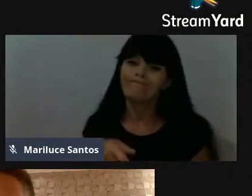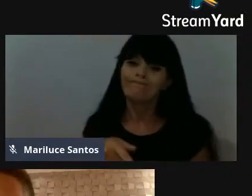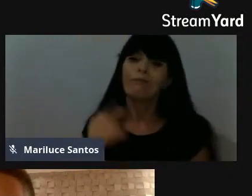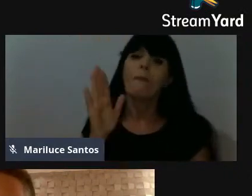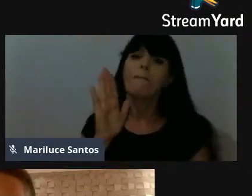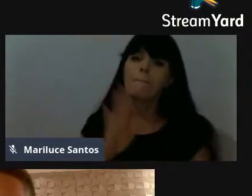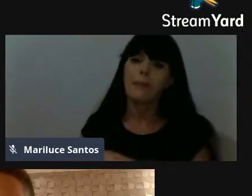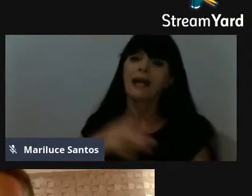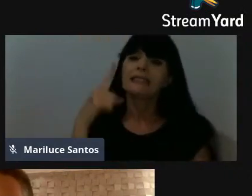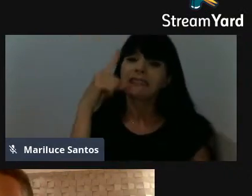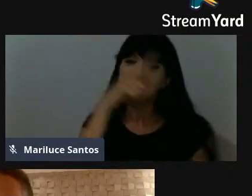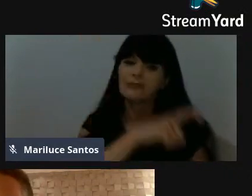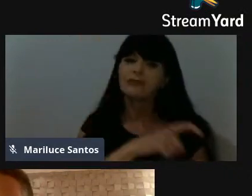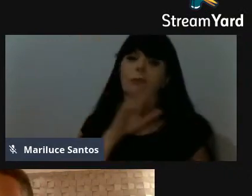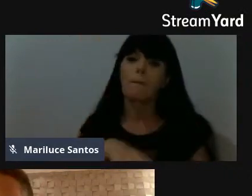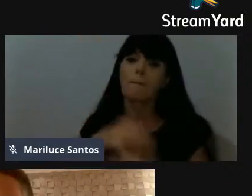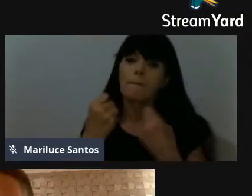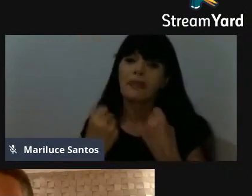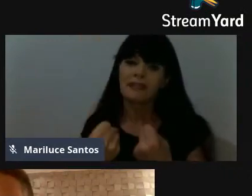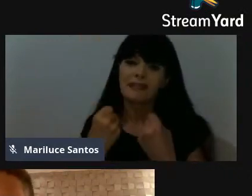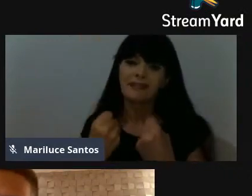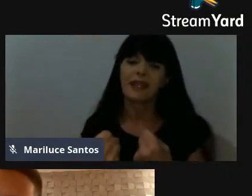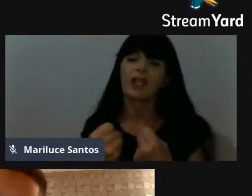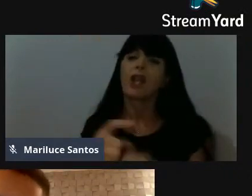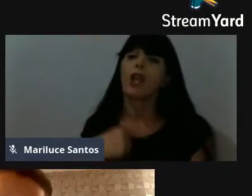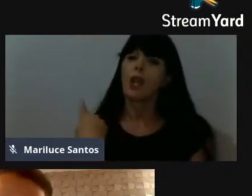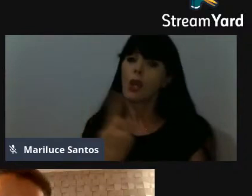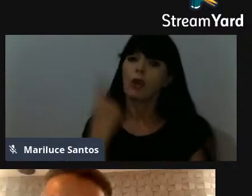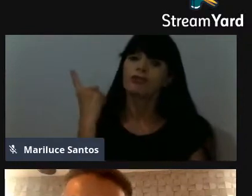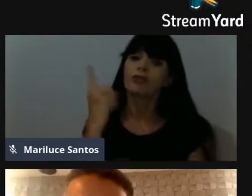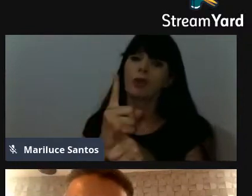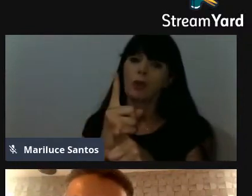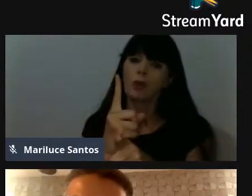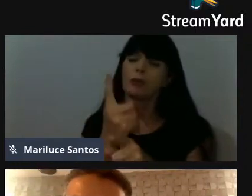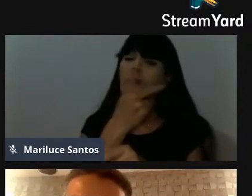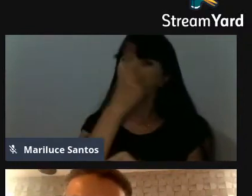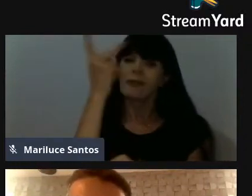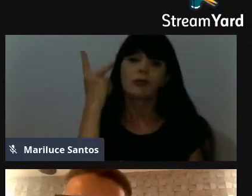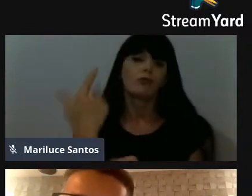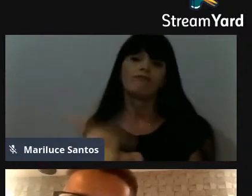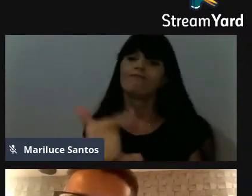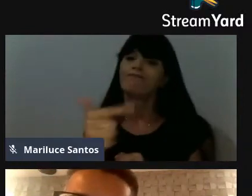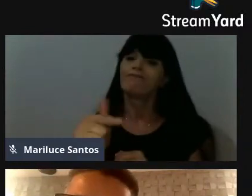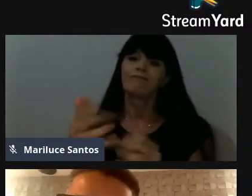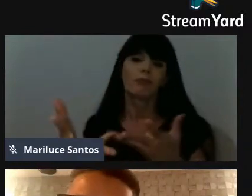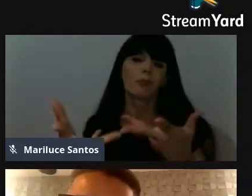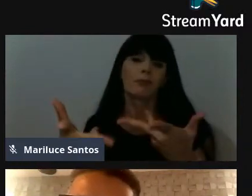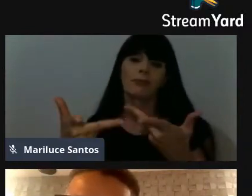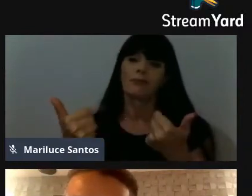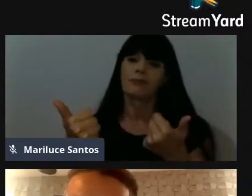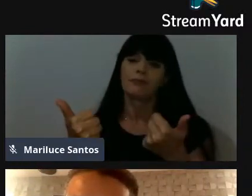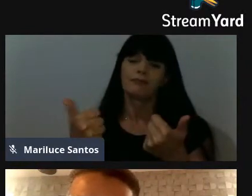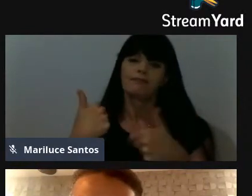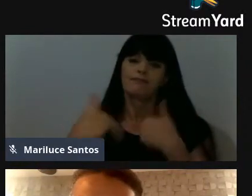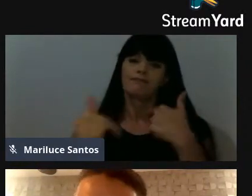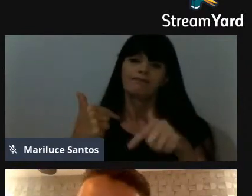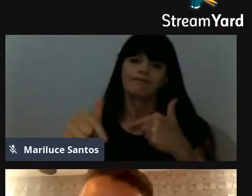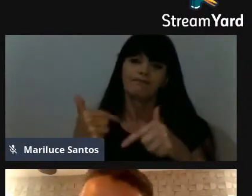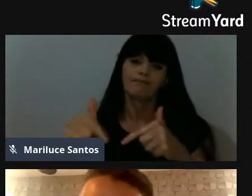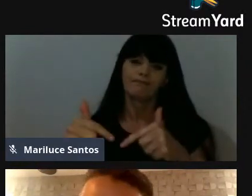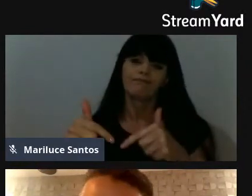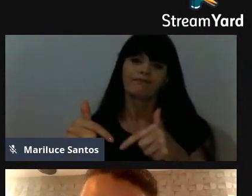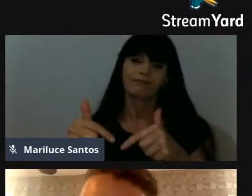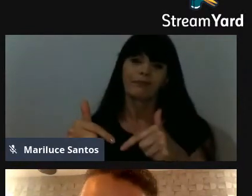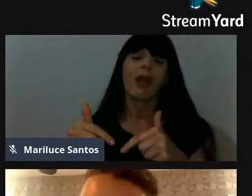pesado, sabe? A gente tem encontrado muitas pessoas não capacitadas, é uma